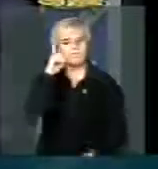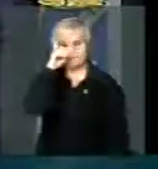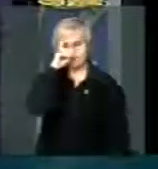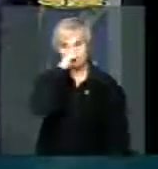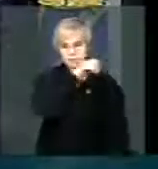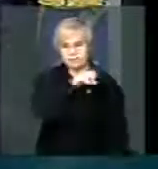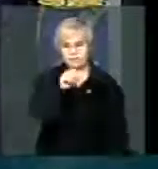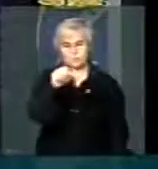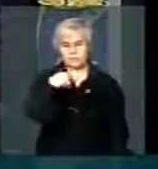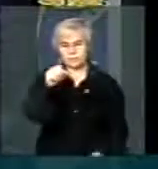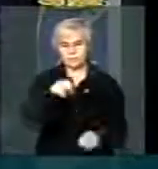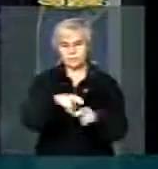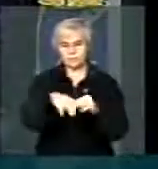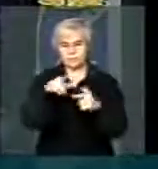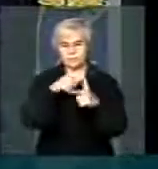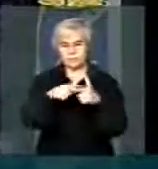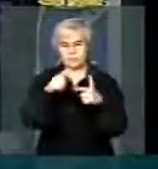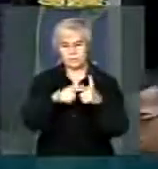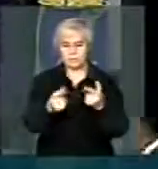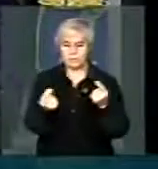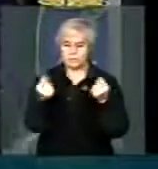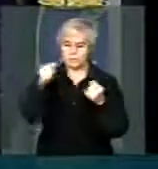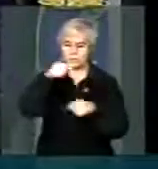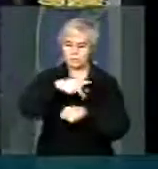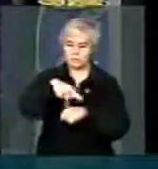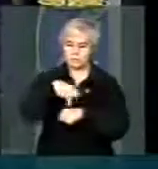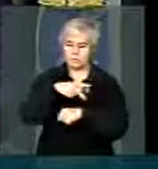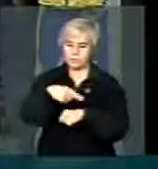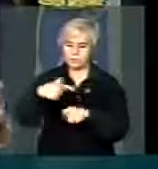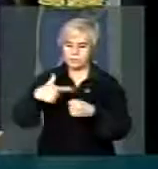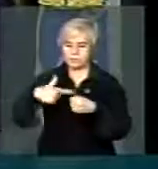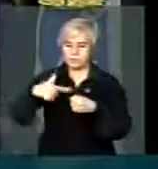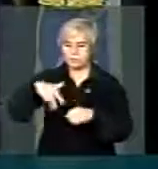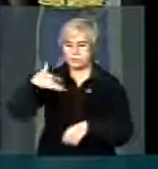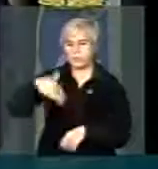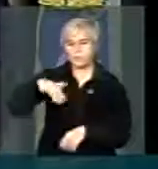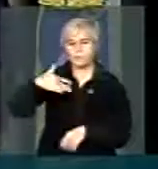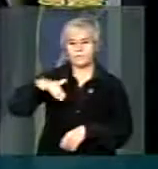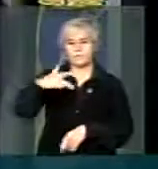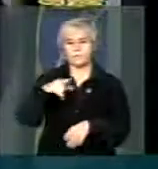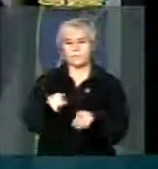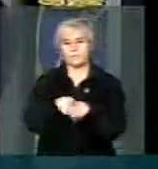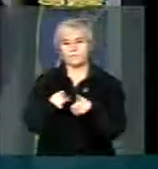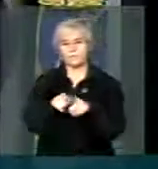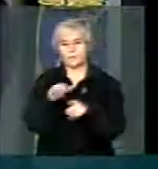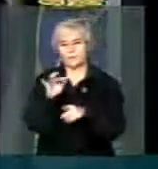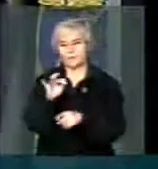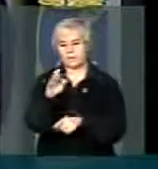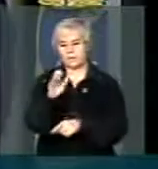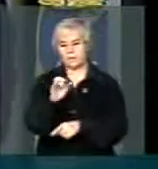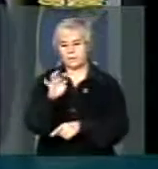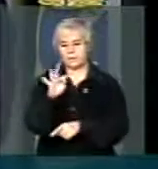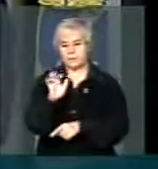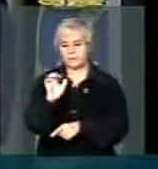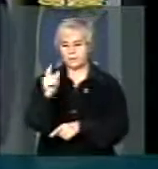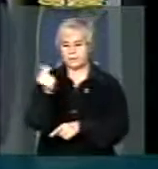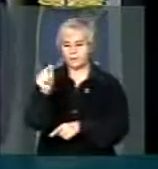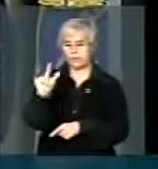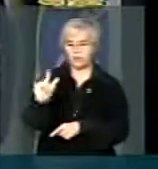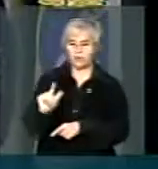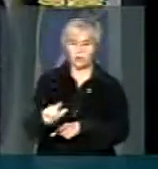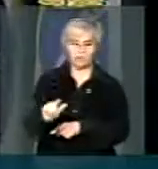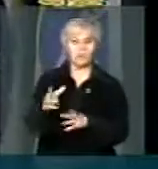diante de uma crise no país, o alto custo dos combustíveis e o baixo custo nos fretes, impõem a eles uma condição